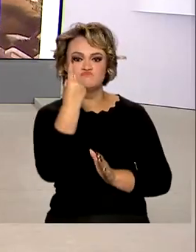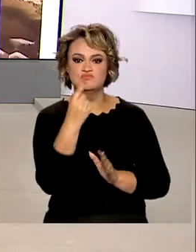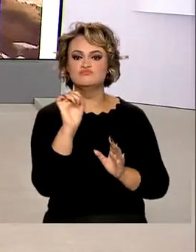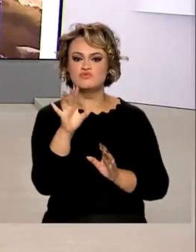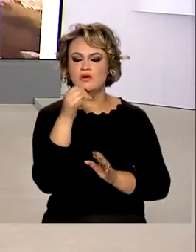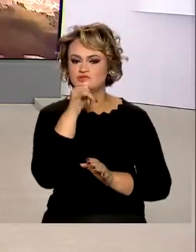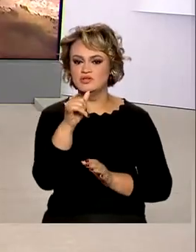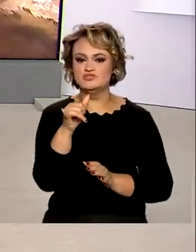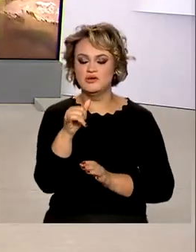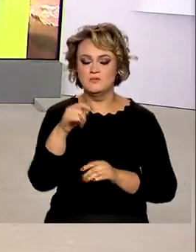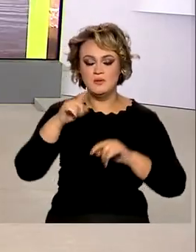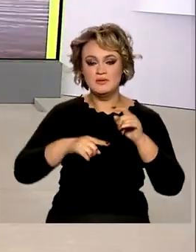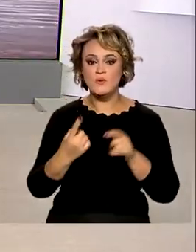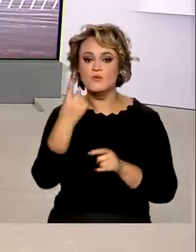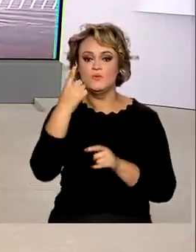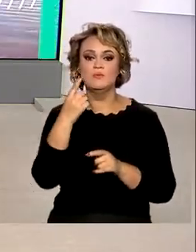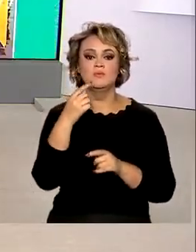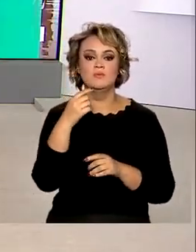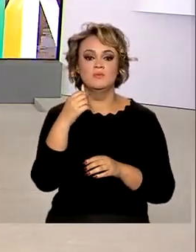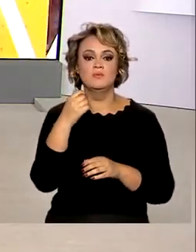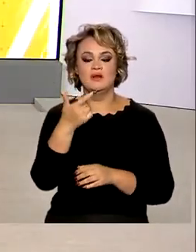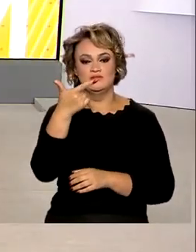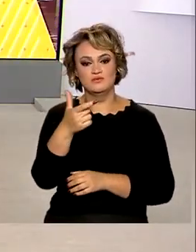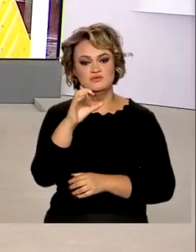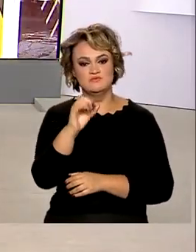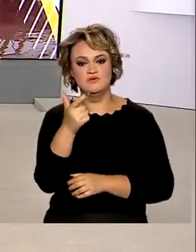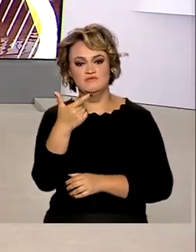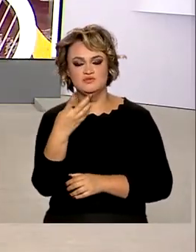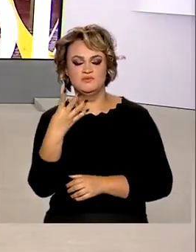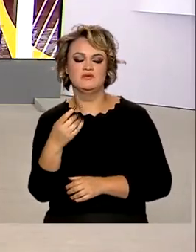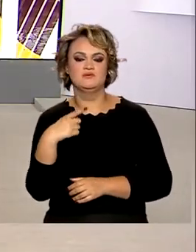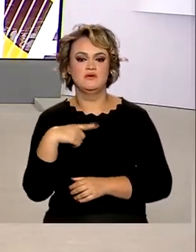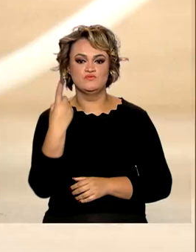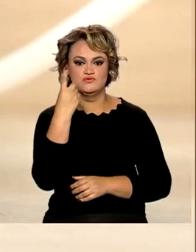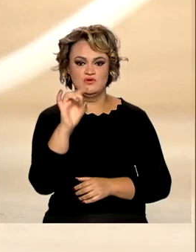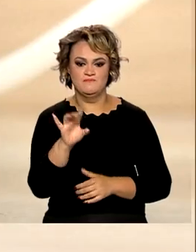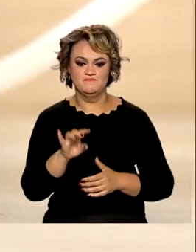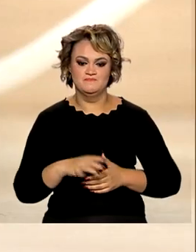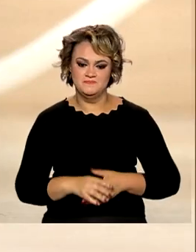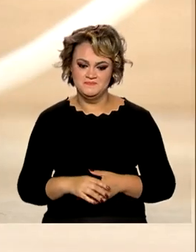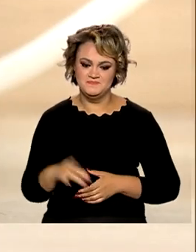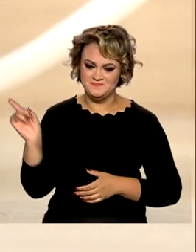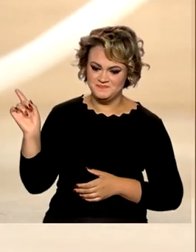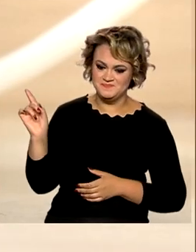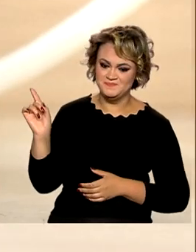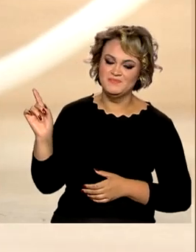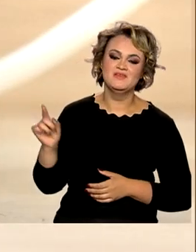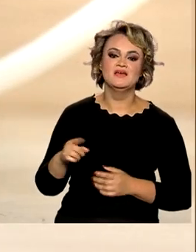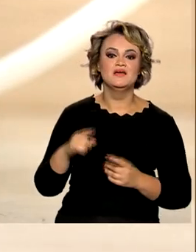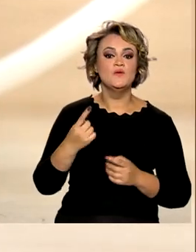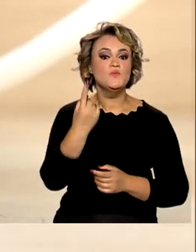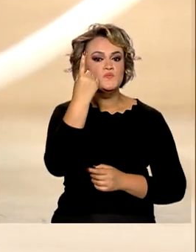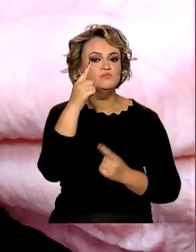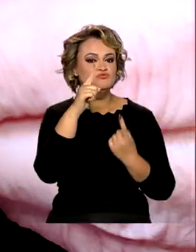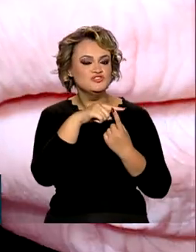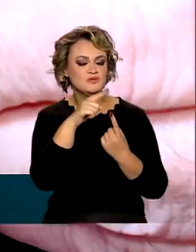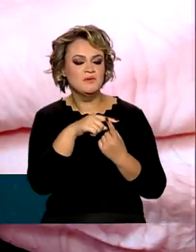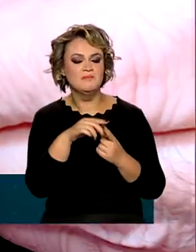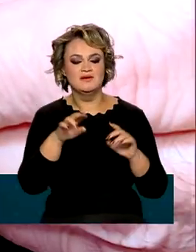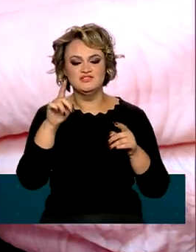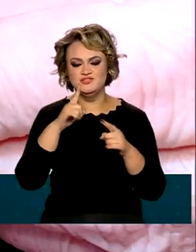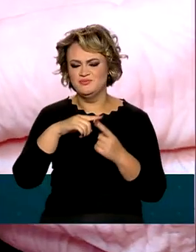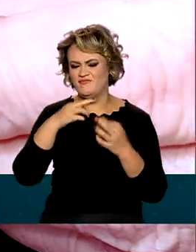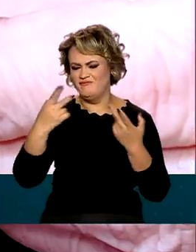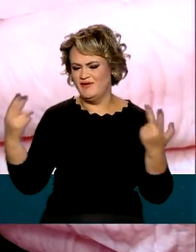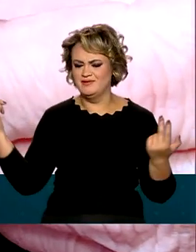é implantar o equipamento no segundo semestre de 2024. Um único tipo de tomada, mas vários